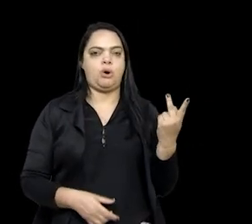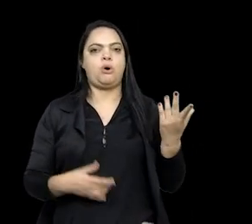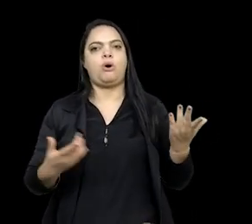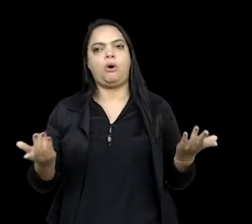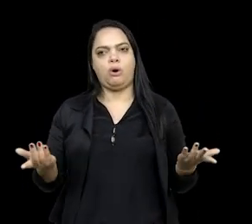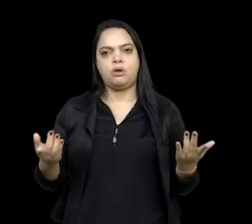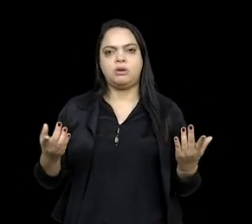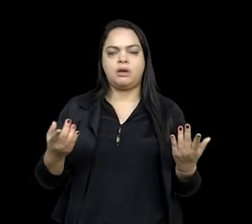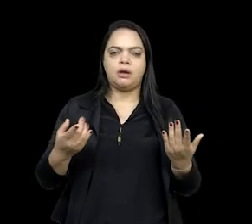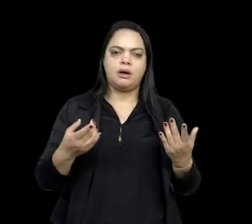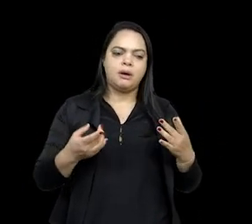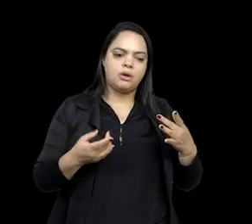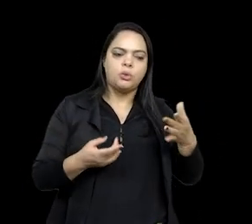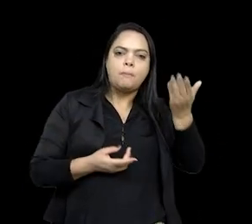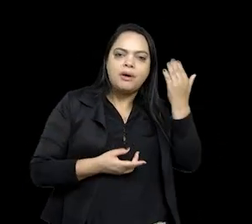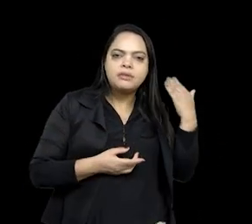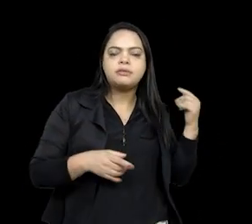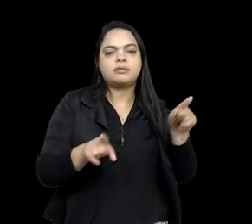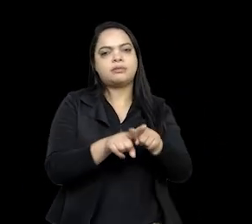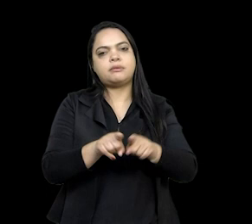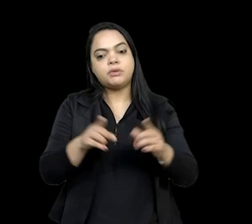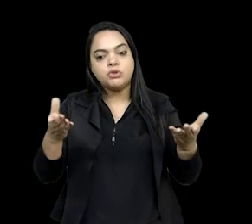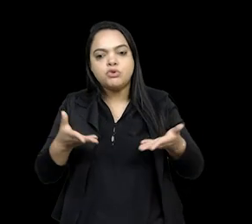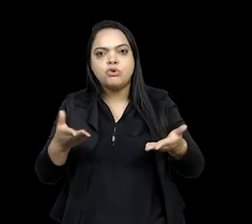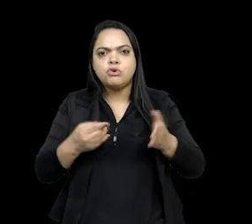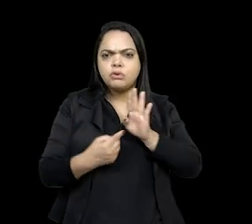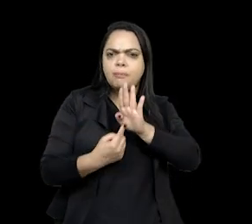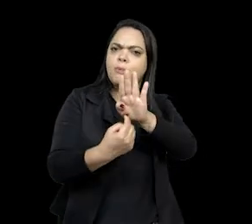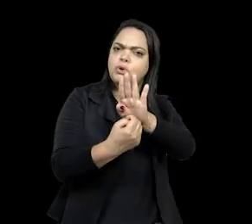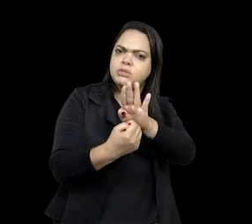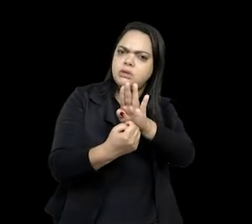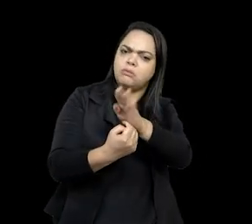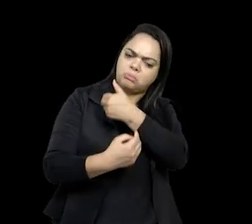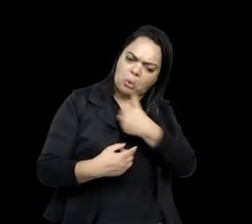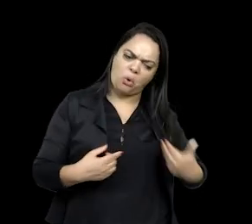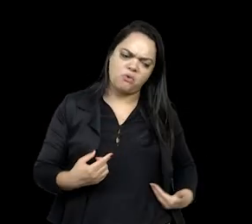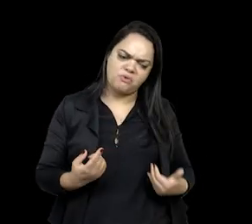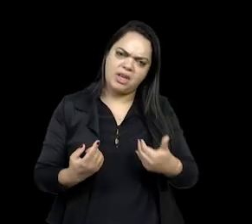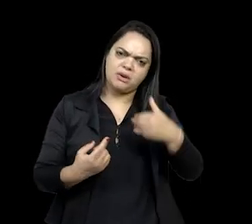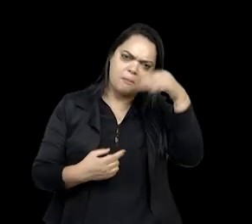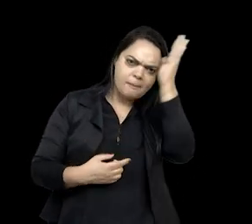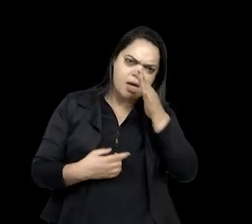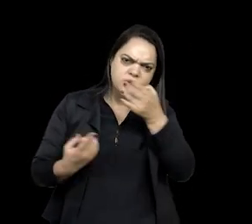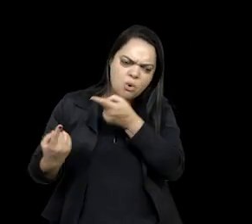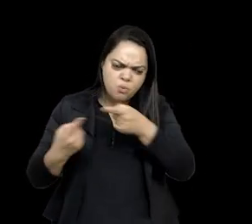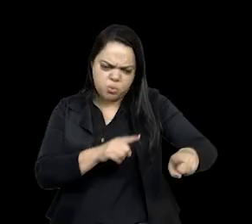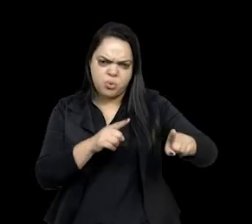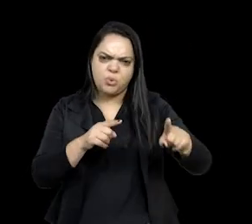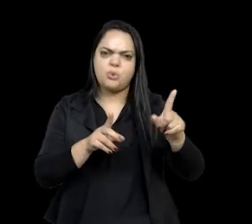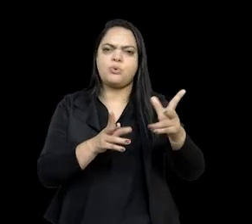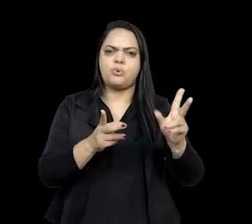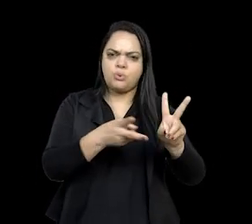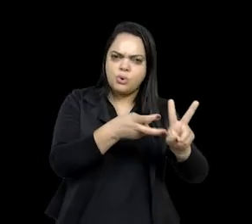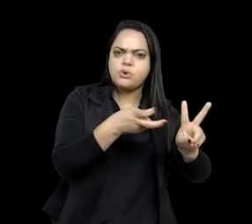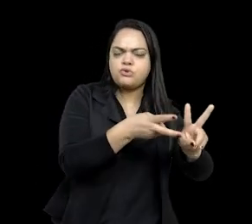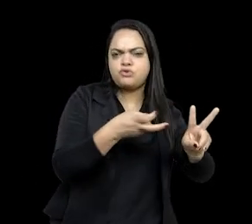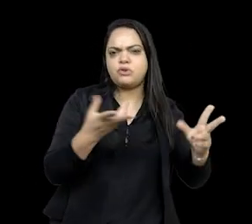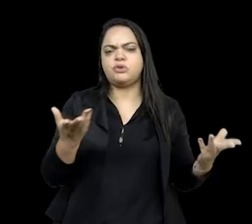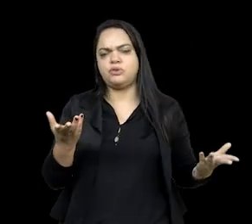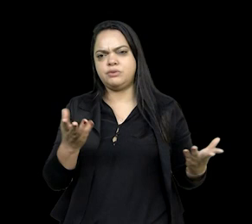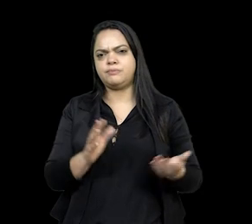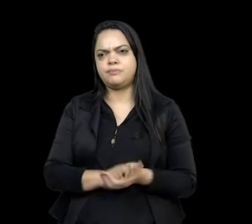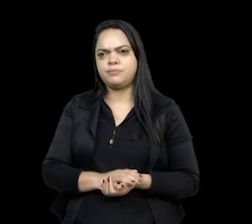ou quanto fontes do presente, demonstrando a violência do Estado, né? Então, tem muitos, os povos